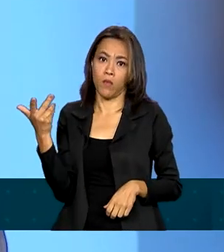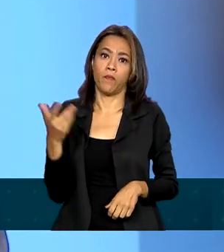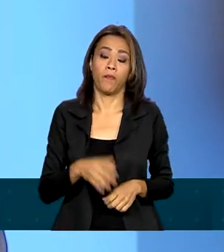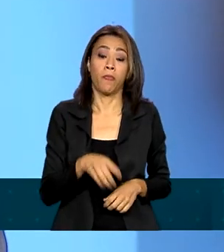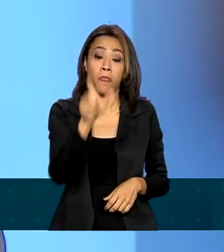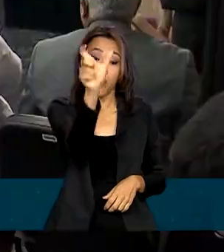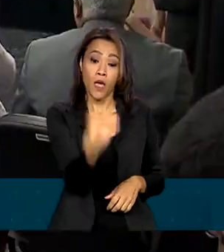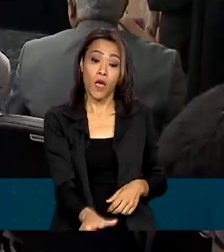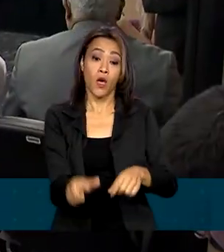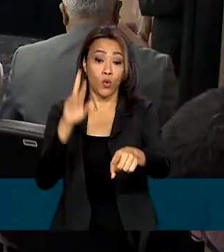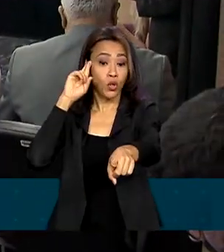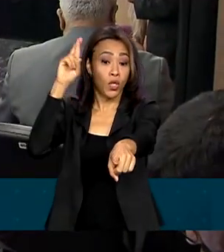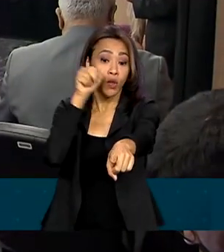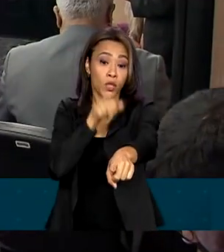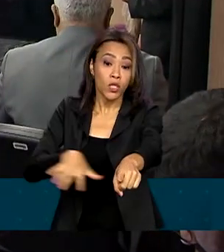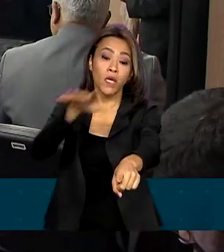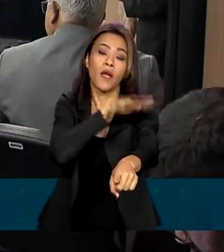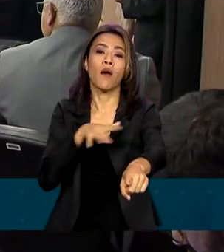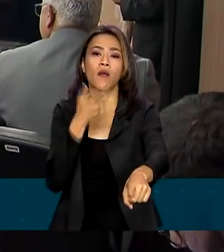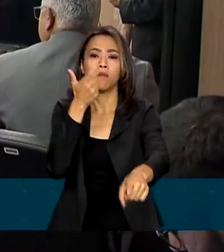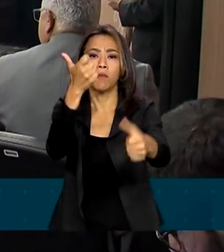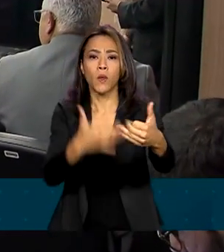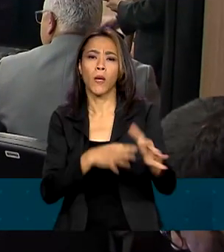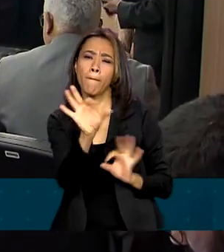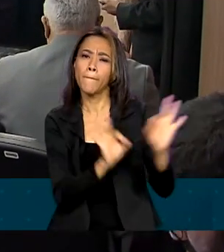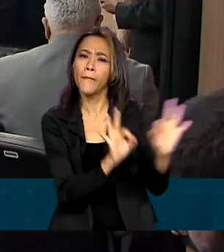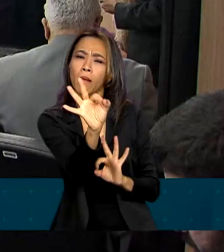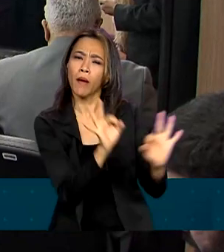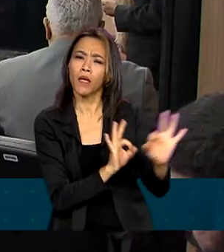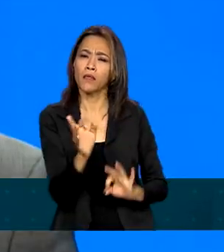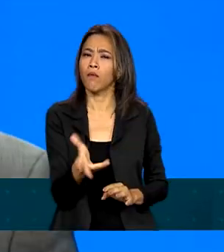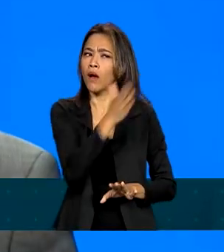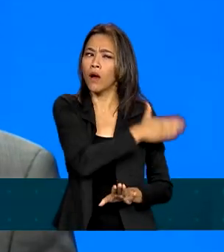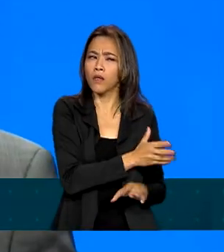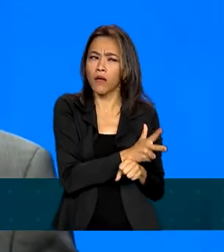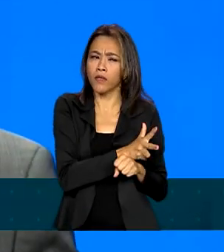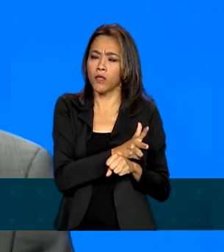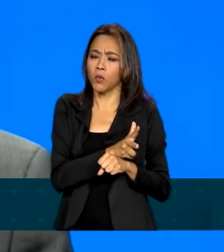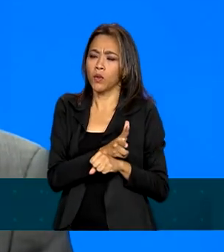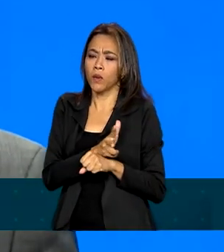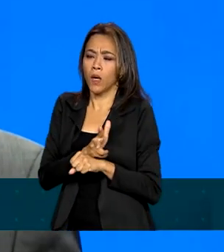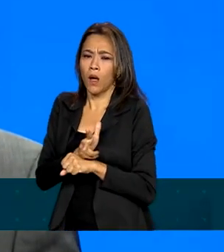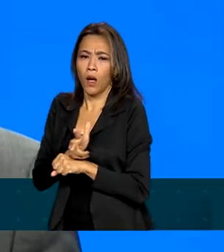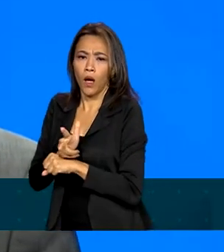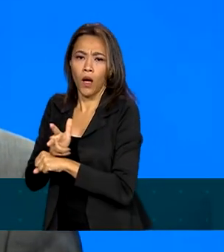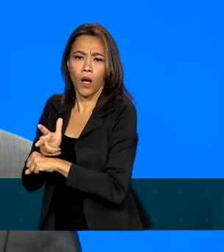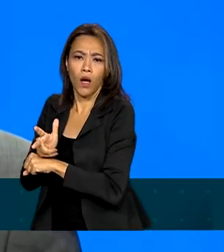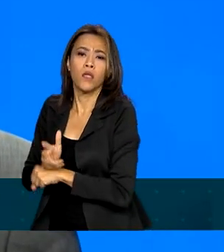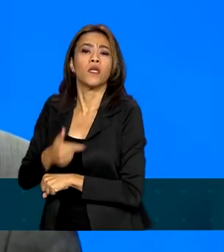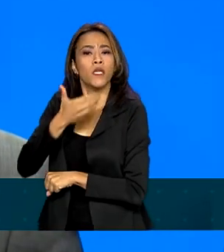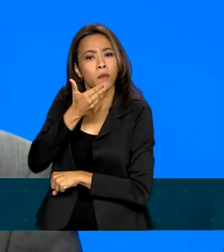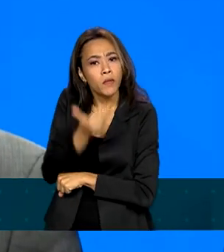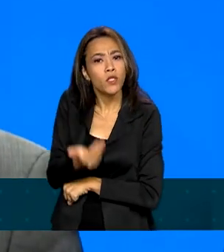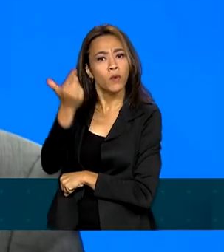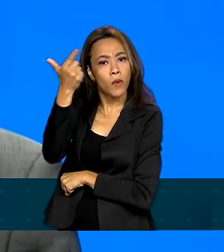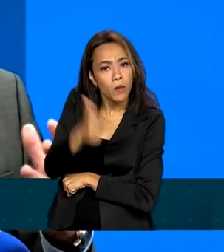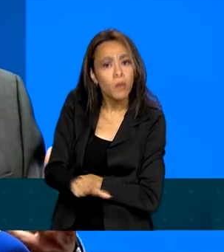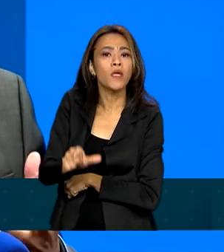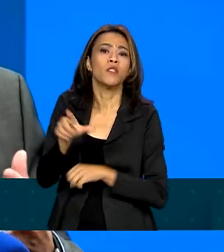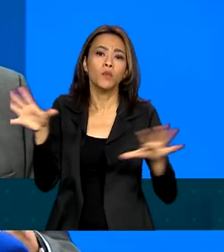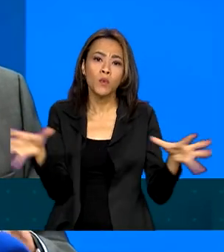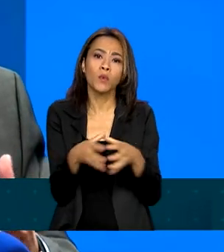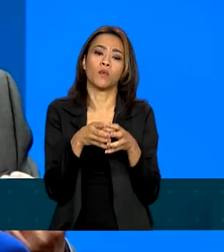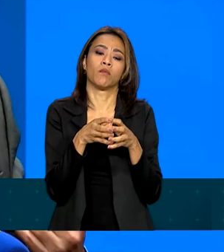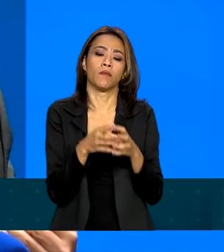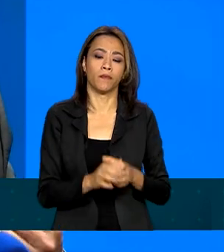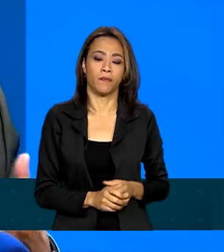Polícia Federal confirmou que a preparação dos atos estava sendo monitorada e pediu o mesmo efetivo do dia da posse. O